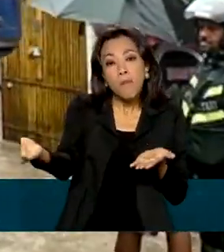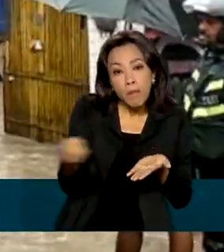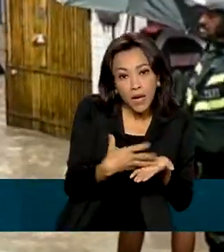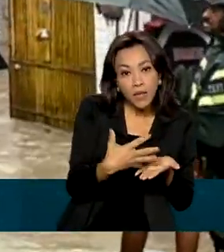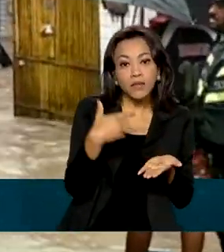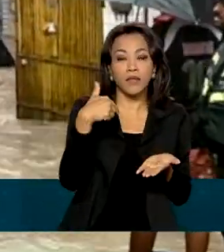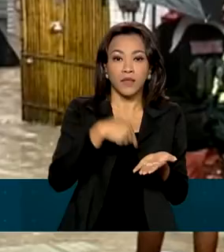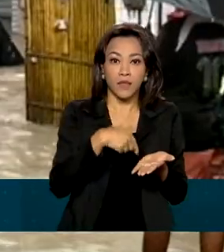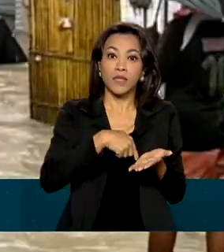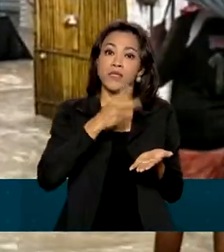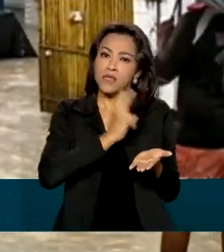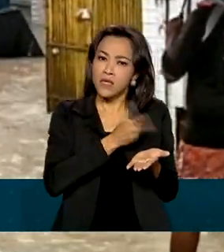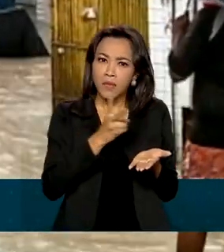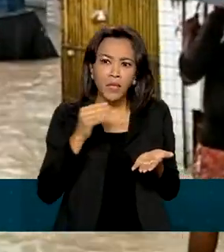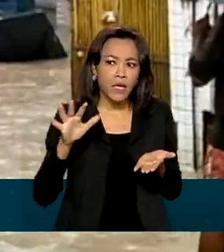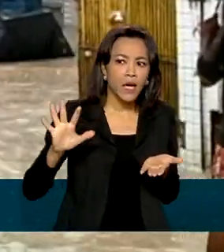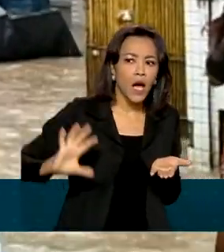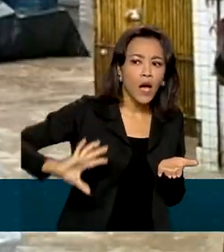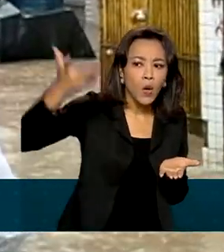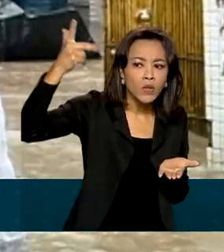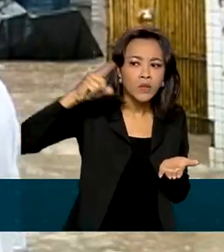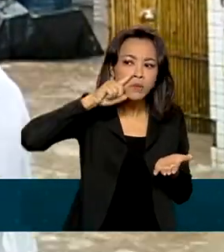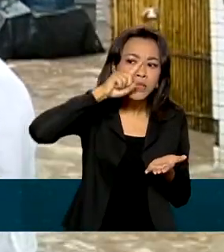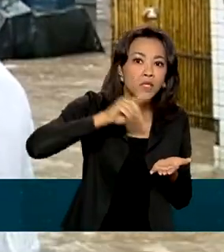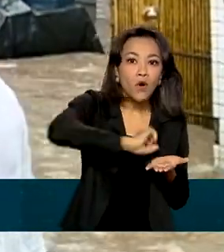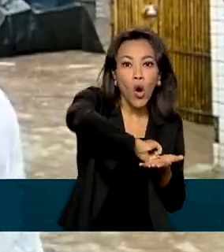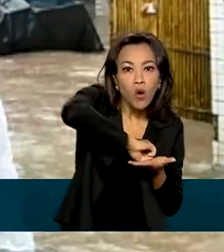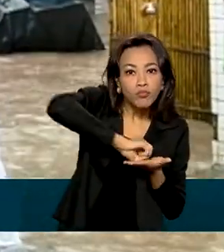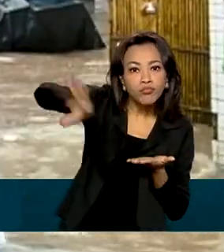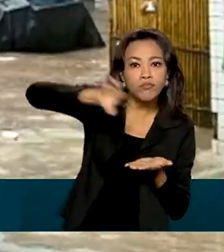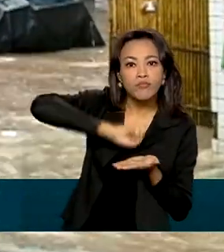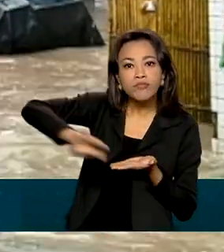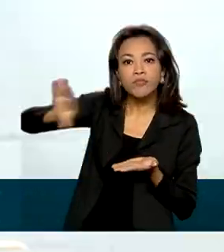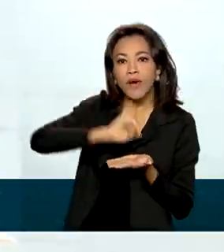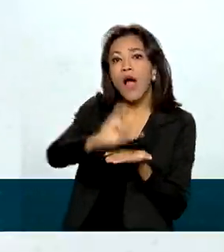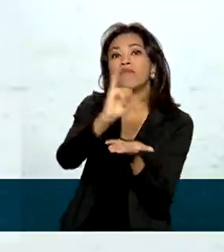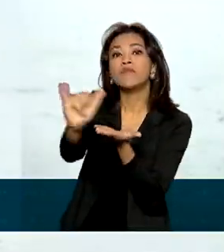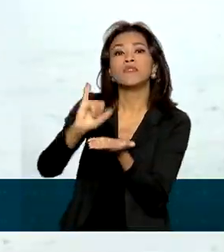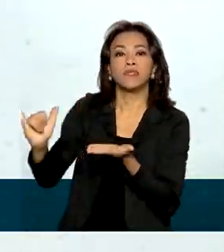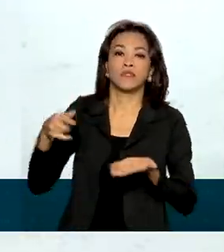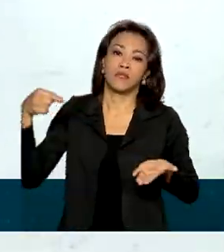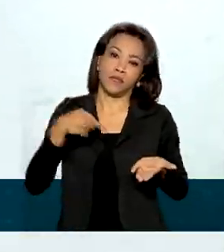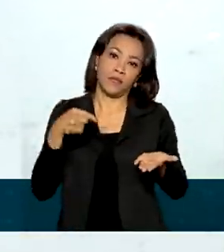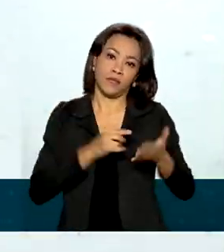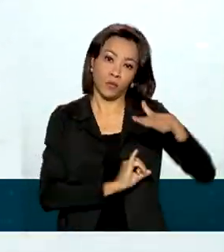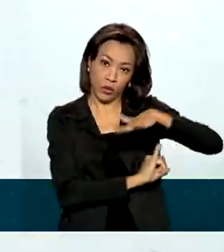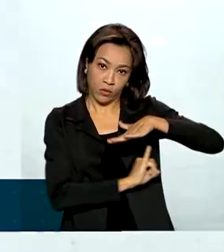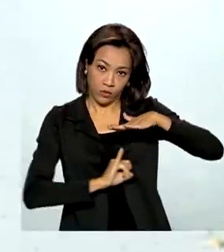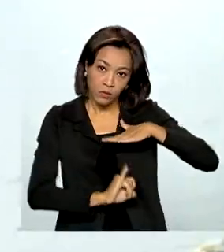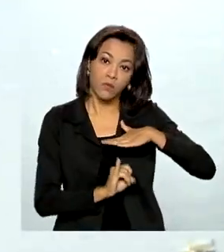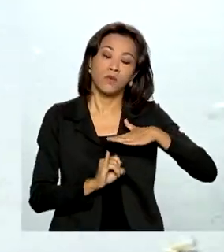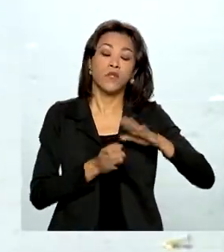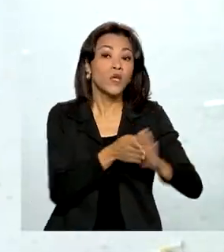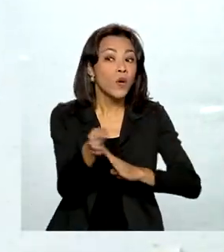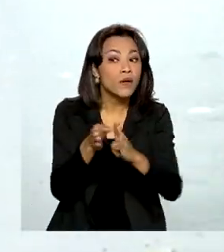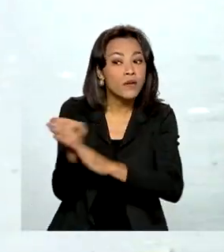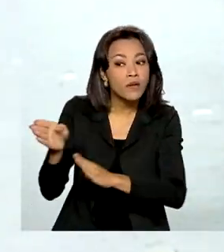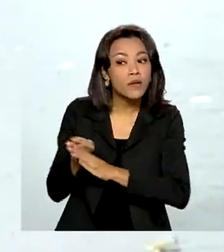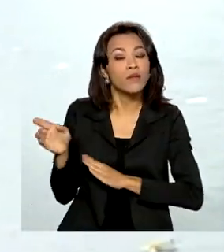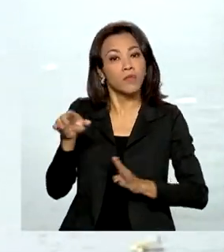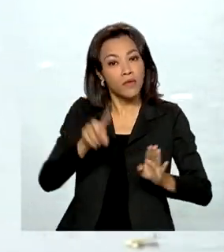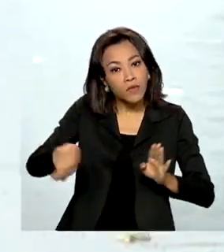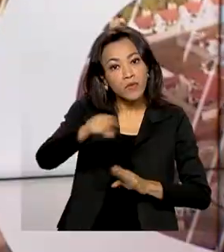E a população, sempre que houver uma situação de alerta, vai recebendo o celular em tempo real, o alerta e as recomendações de